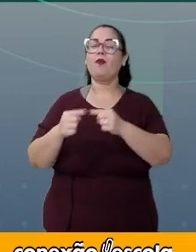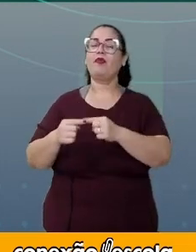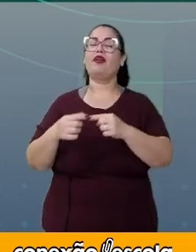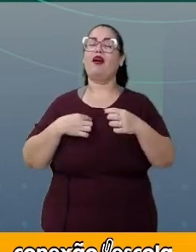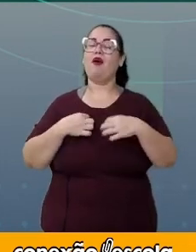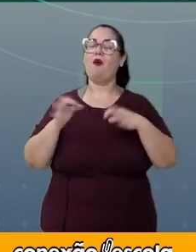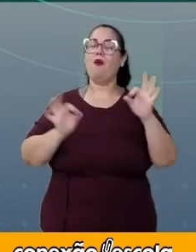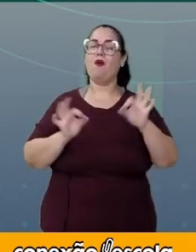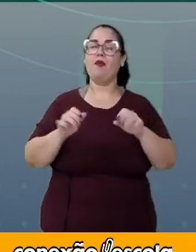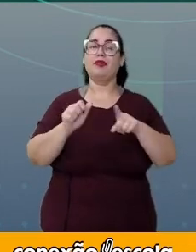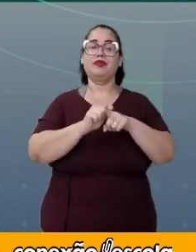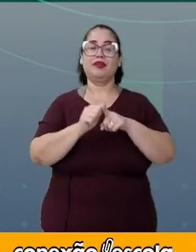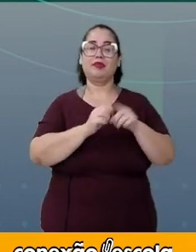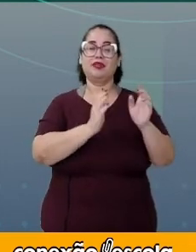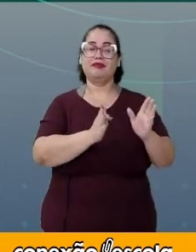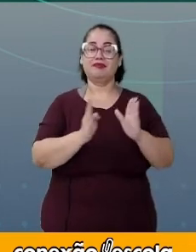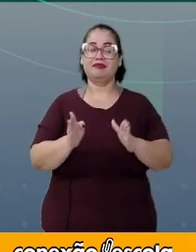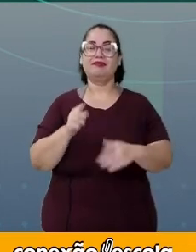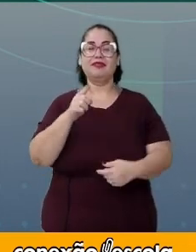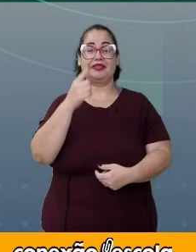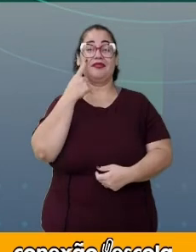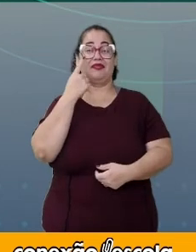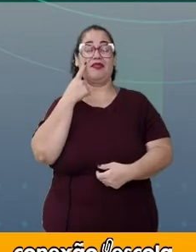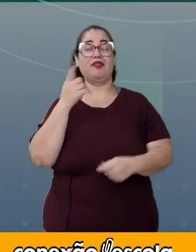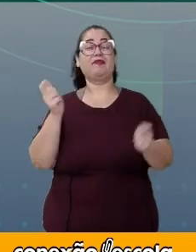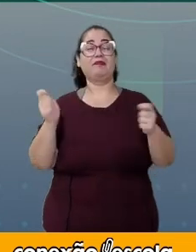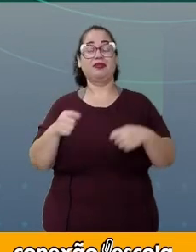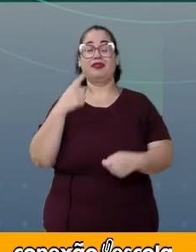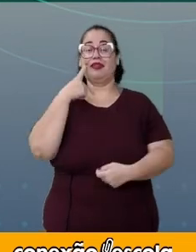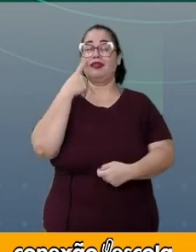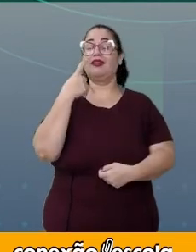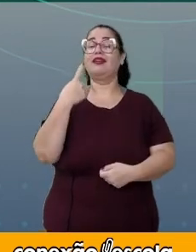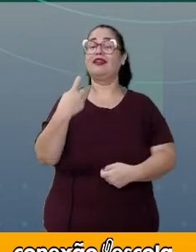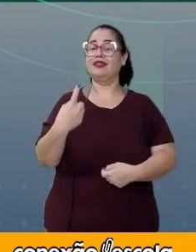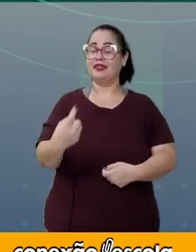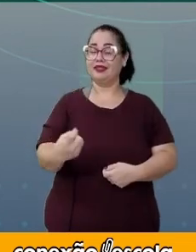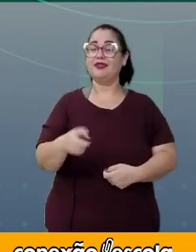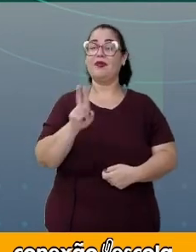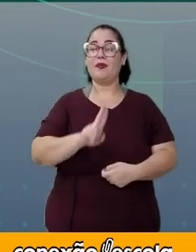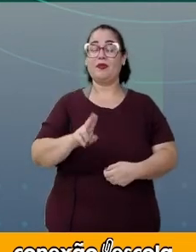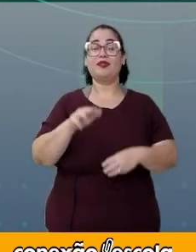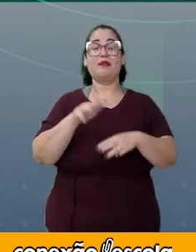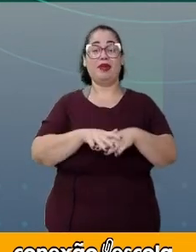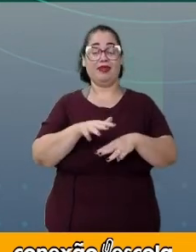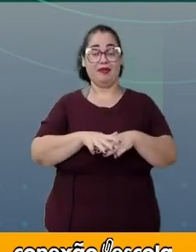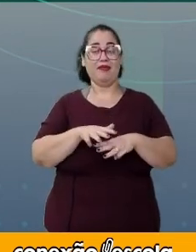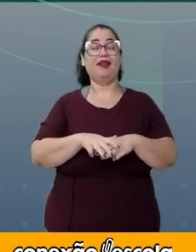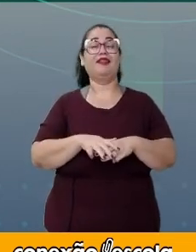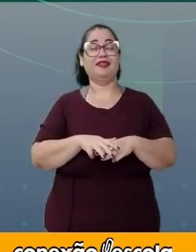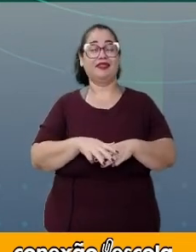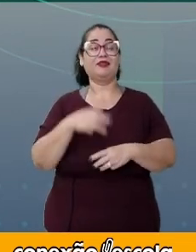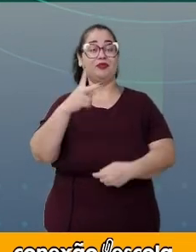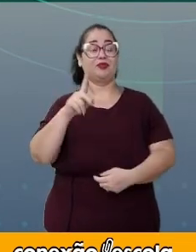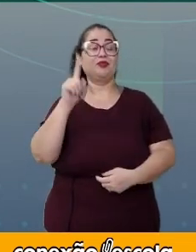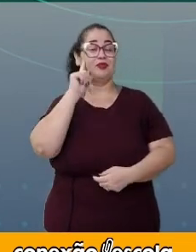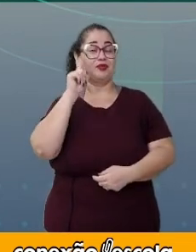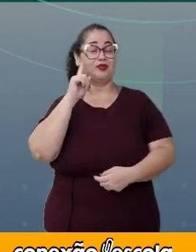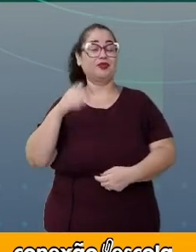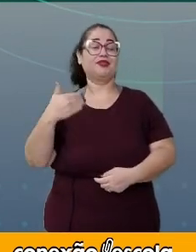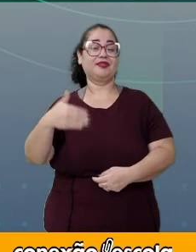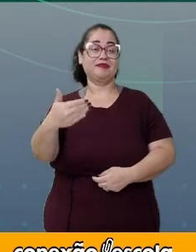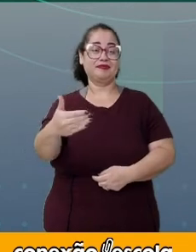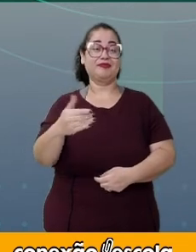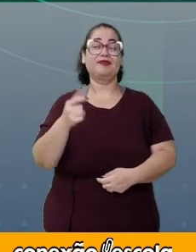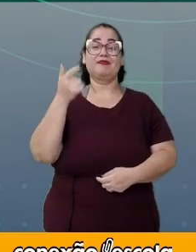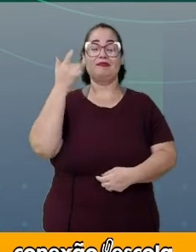de roupas e calçados. Você vai ver que interessante que é usar a matemática para o seu dia a dia